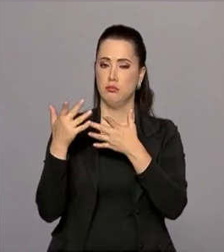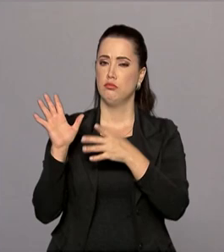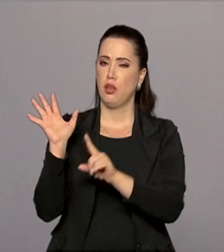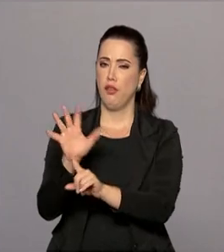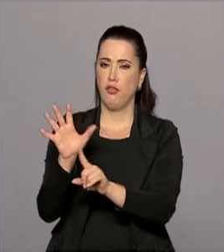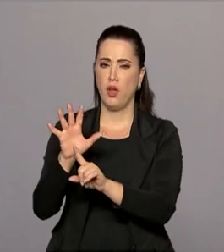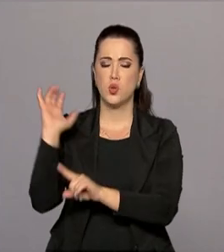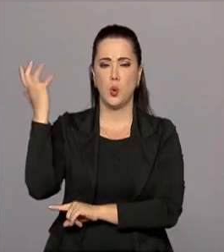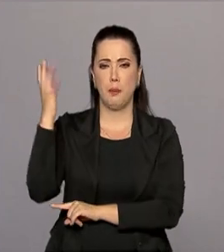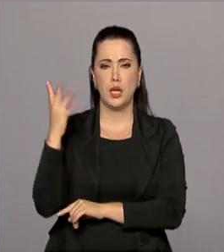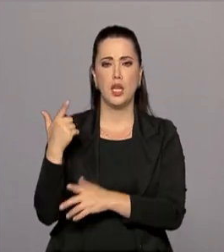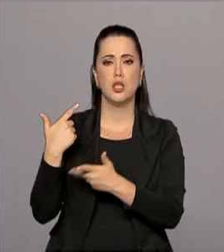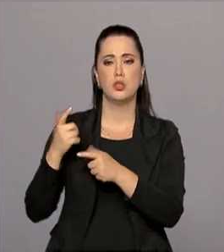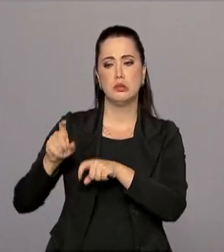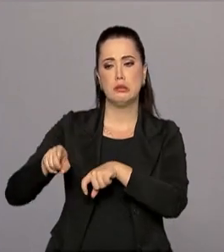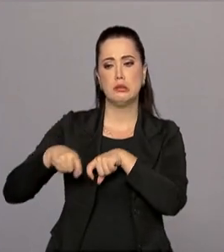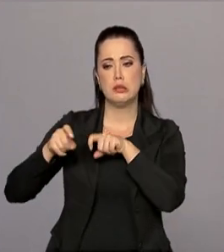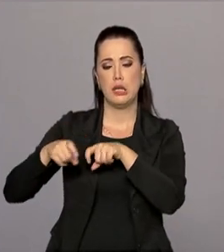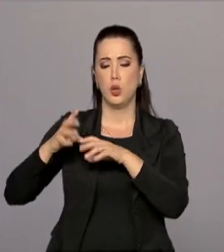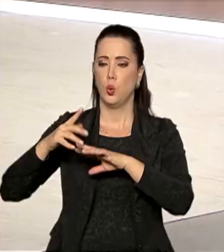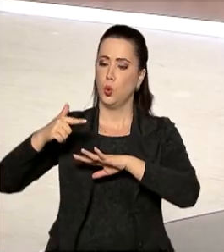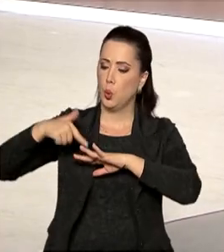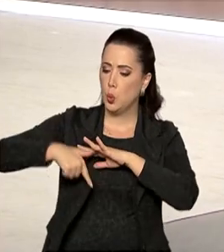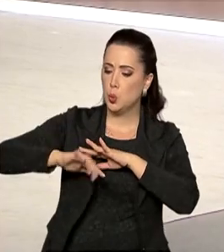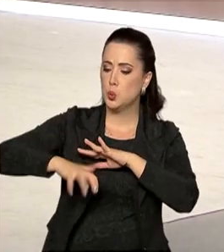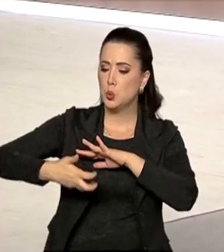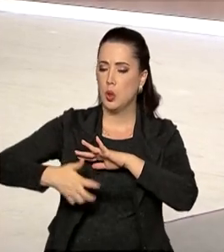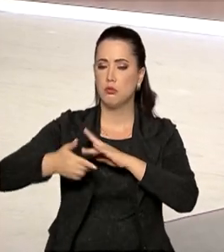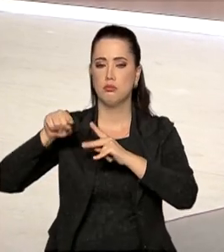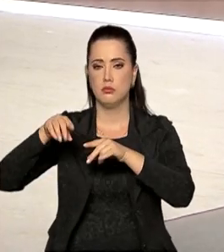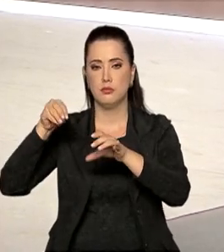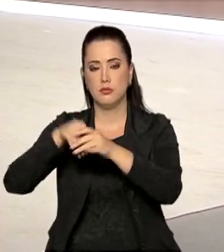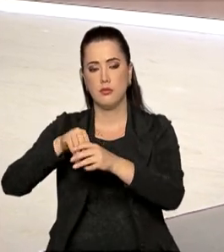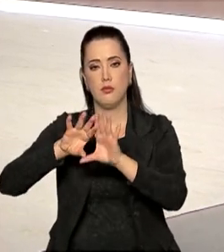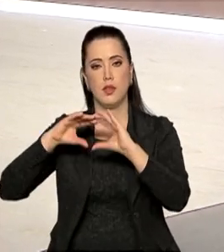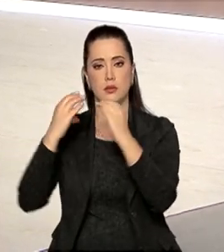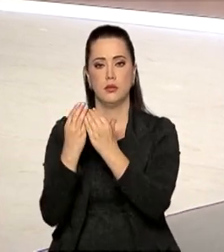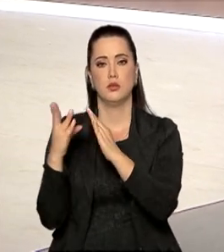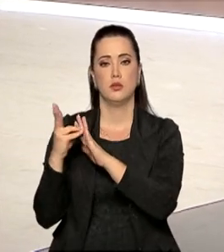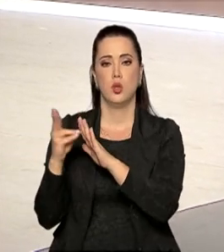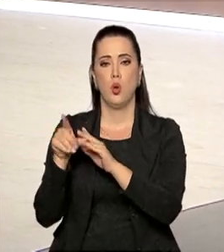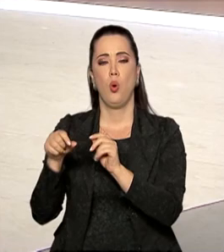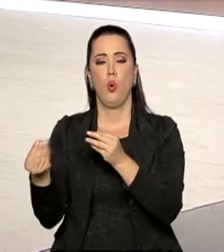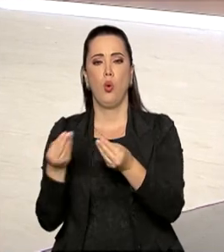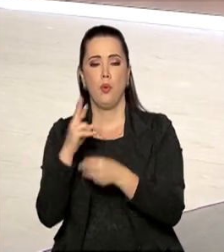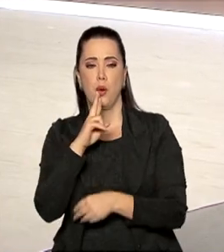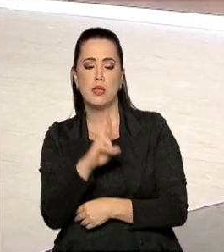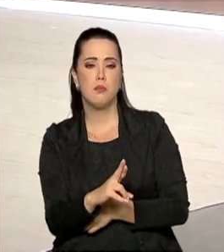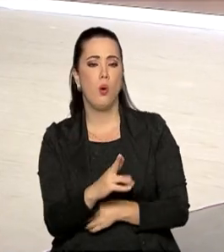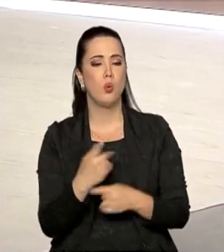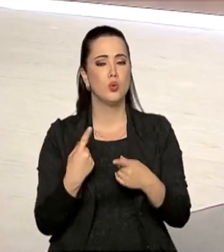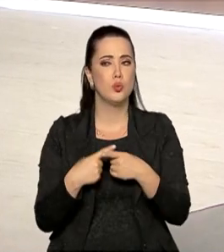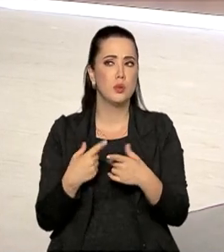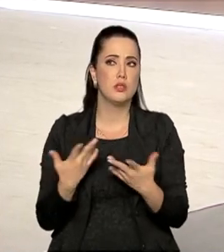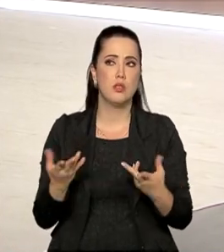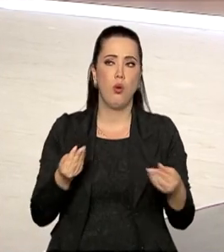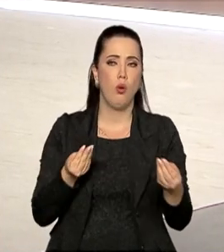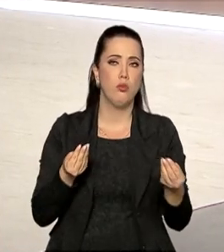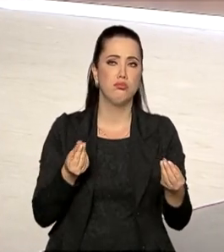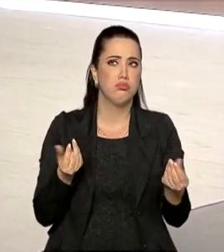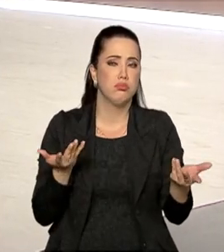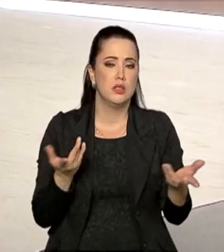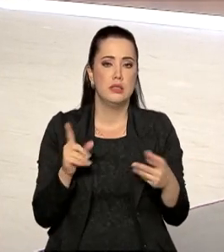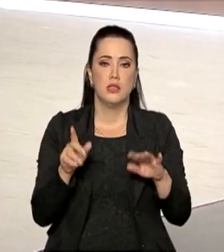ambientais, desse tipo de atividade em terras indígenas. É uma crítica que se faz. Como é que o senhor responde a ela? Eu sei que está previsto no projeto, mas o que a gente pode dizer